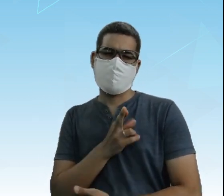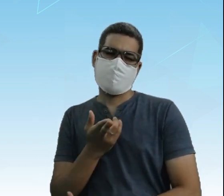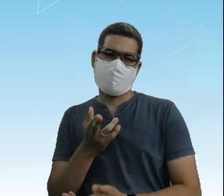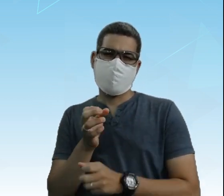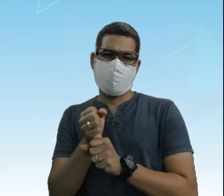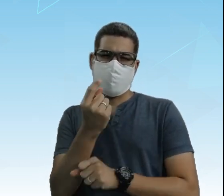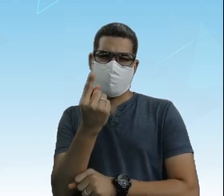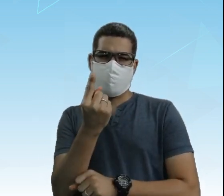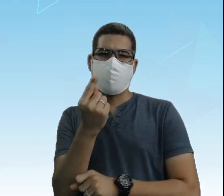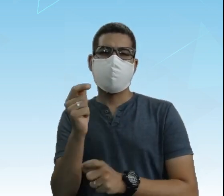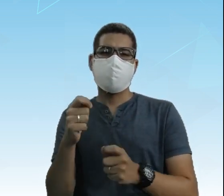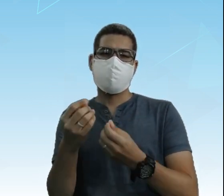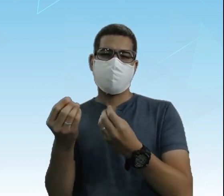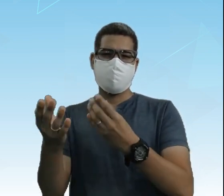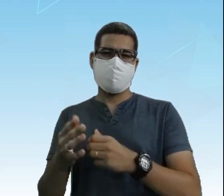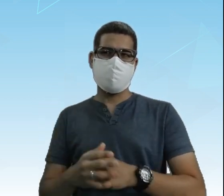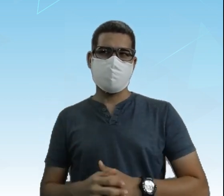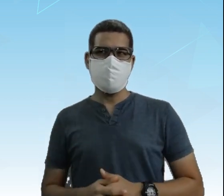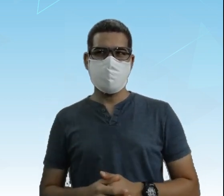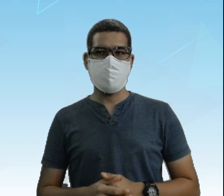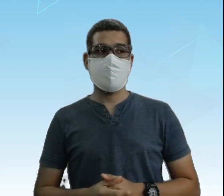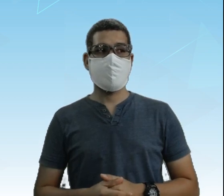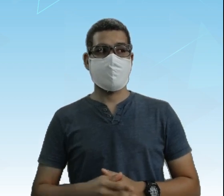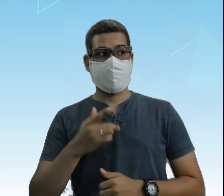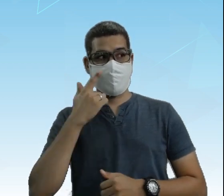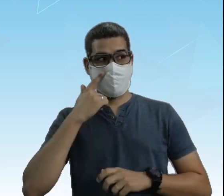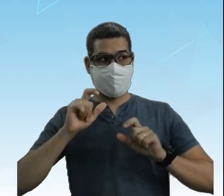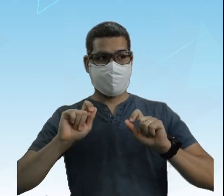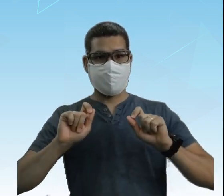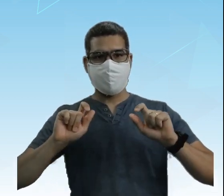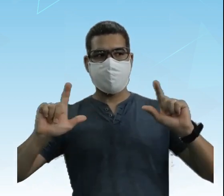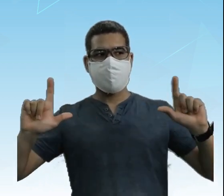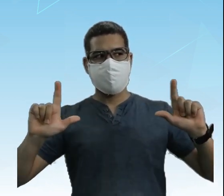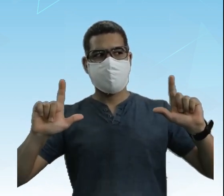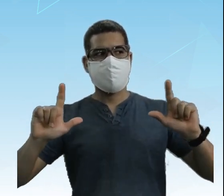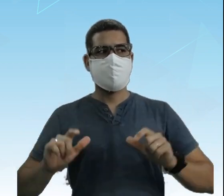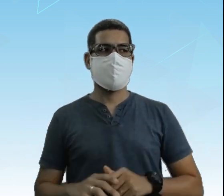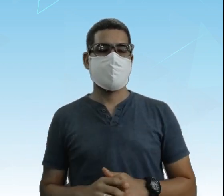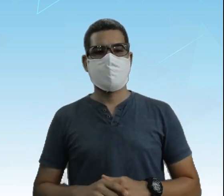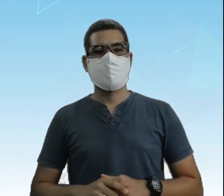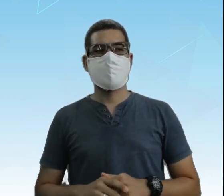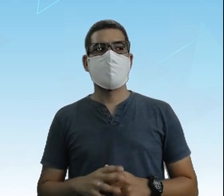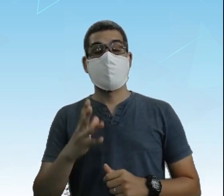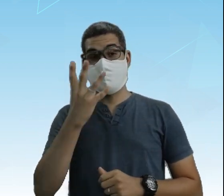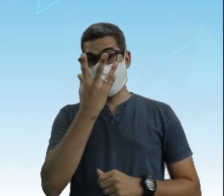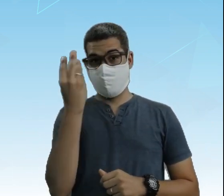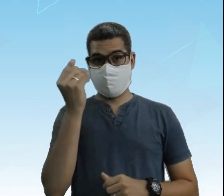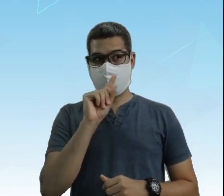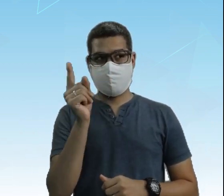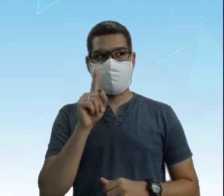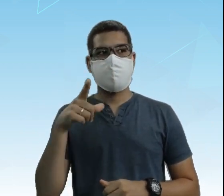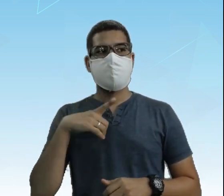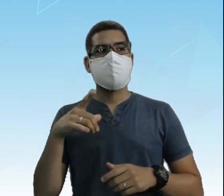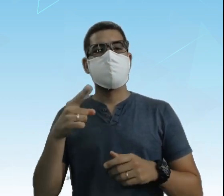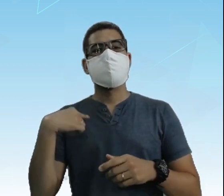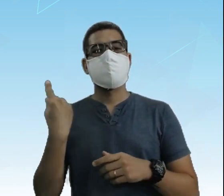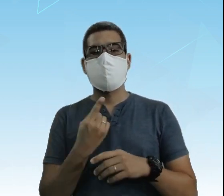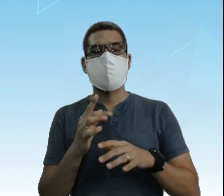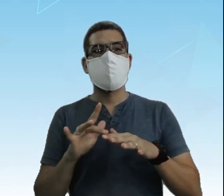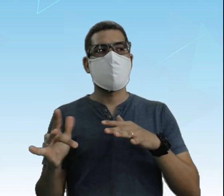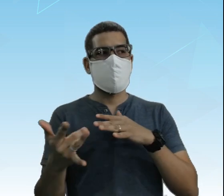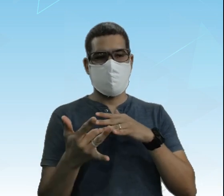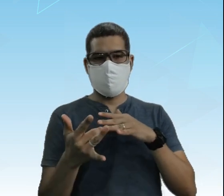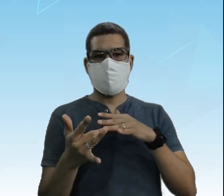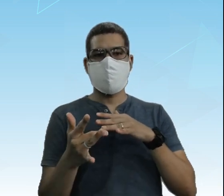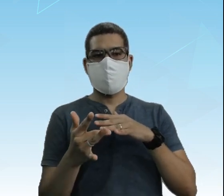dá um pontinho para ele, merece, tá bom? Vamos lá, Ronaldão, para a nossa videoaula de hoje, não esquece de entrar nas nossas redes sociais,